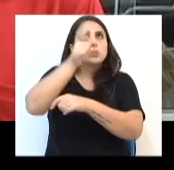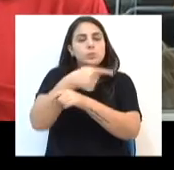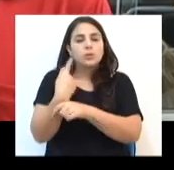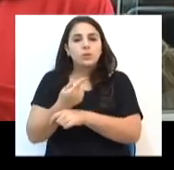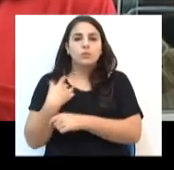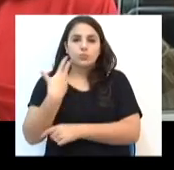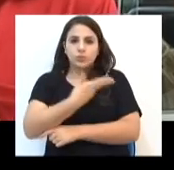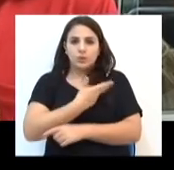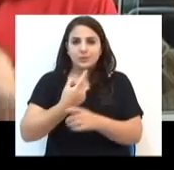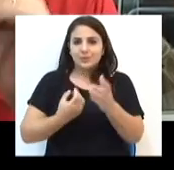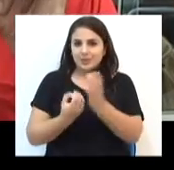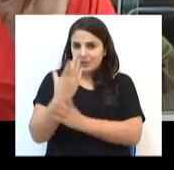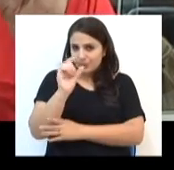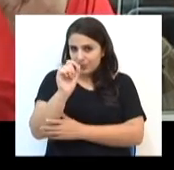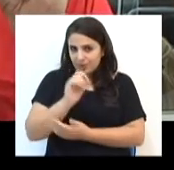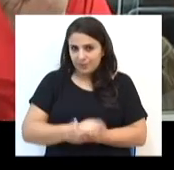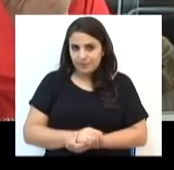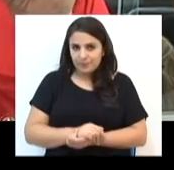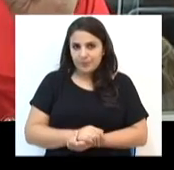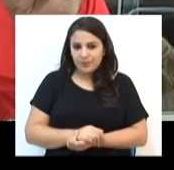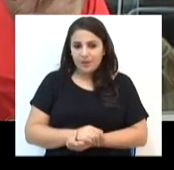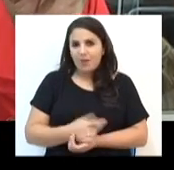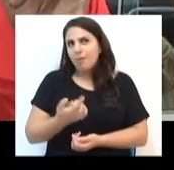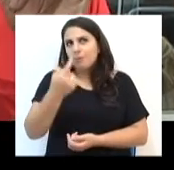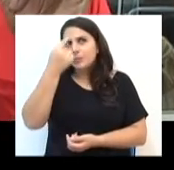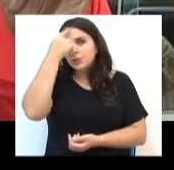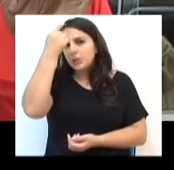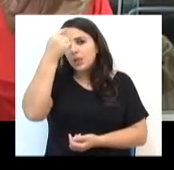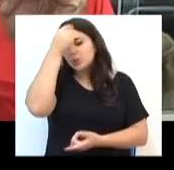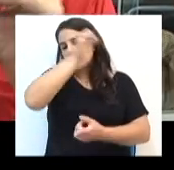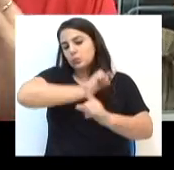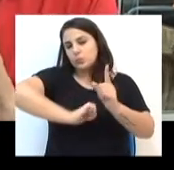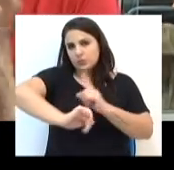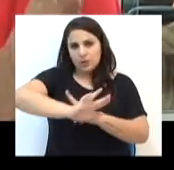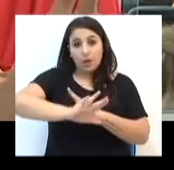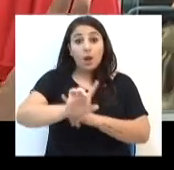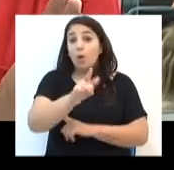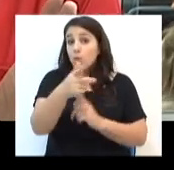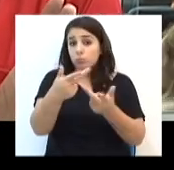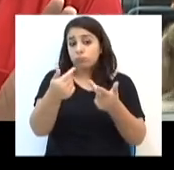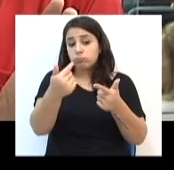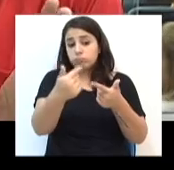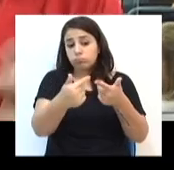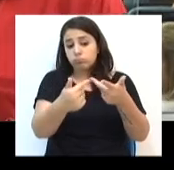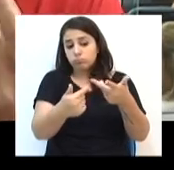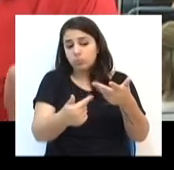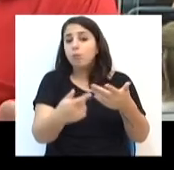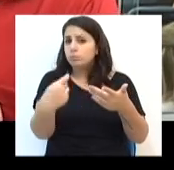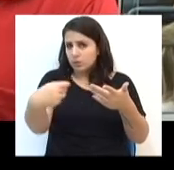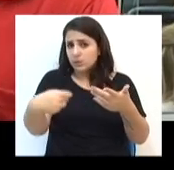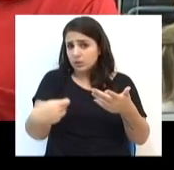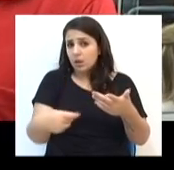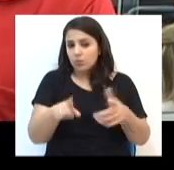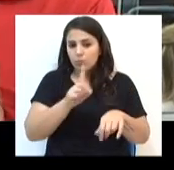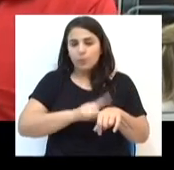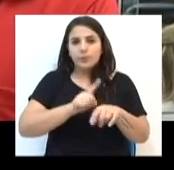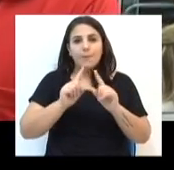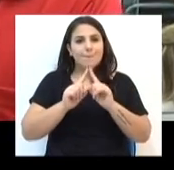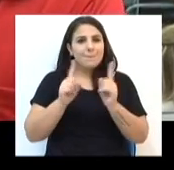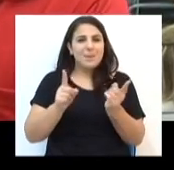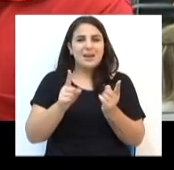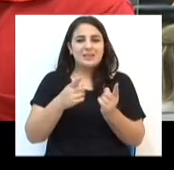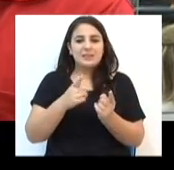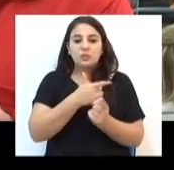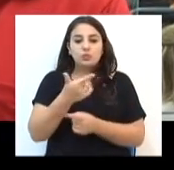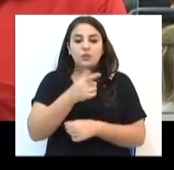nós criamos penduricalhos sociais. Alguns bons e necessários no momento, mas